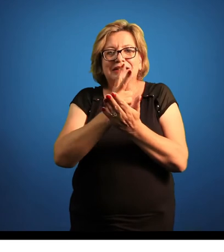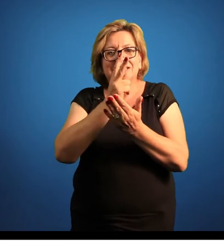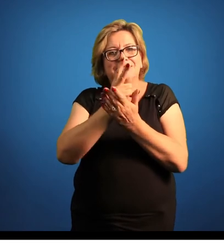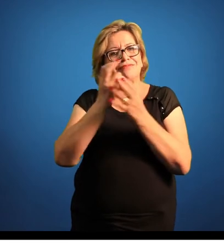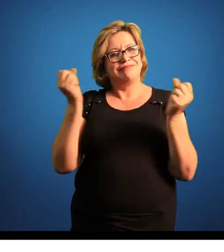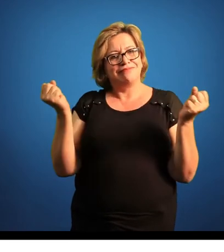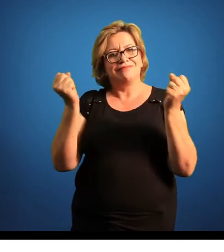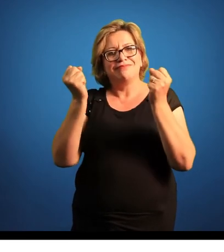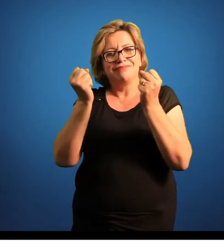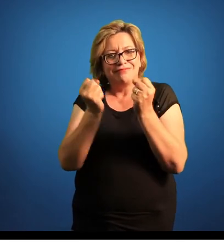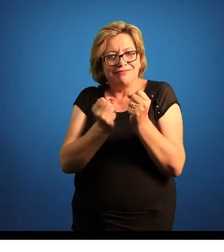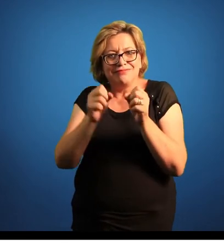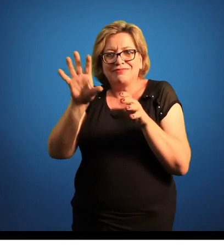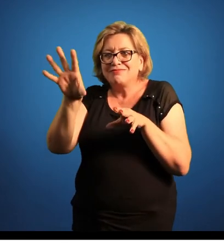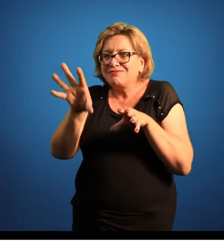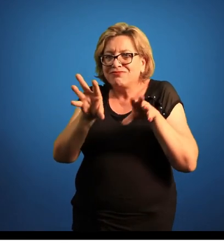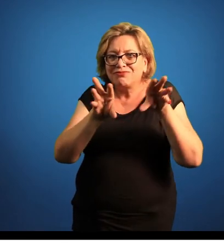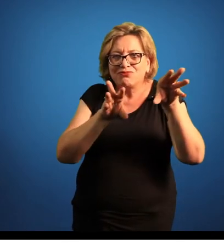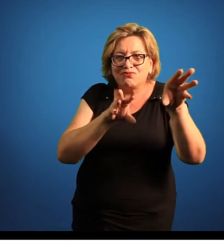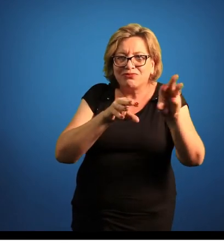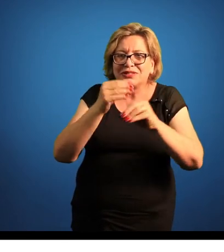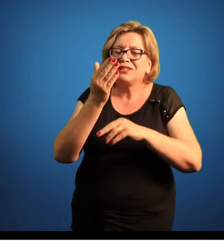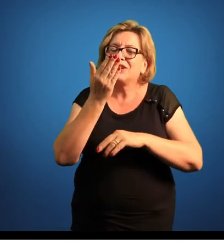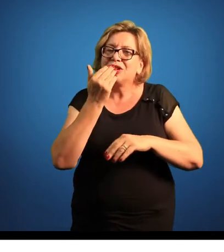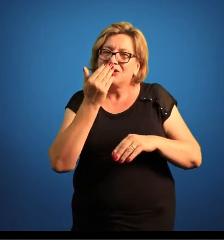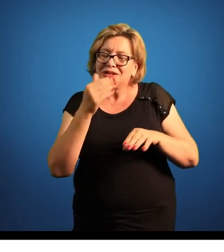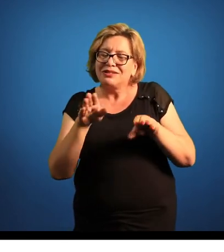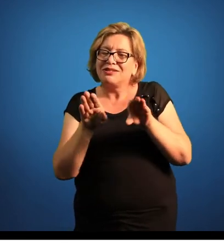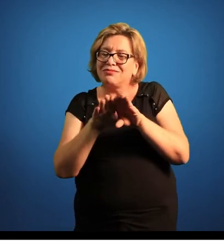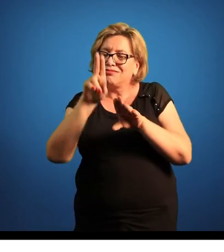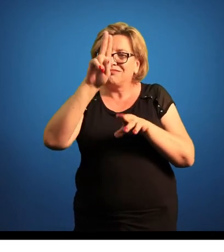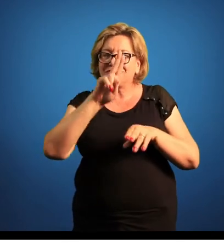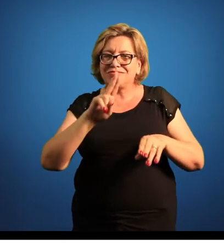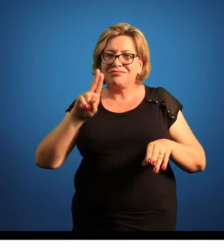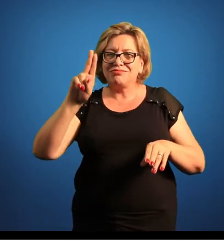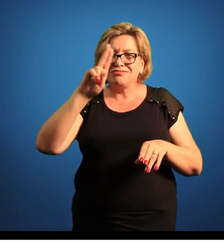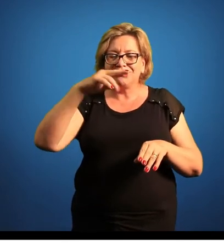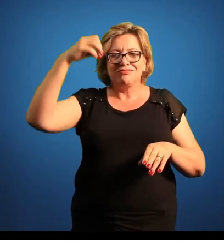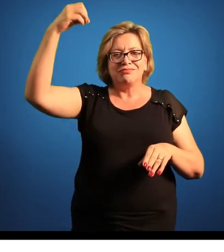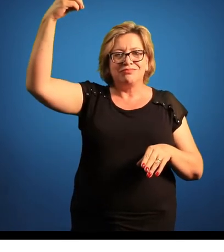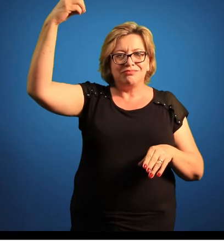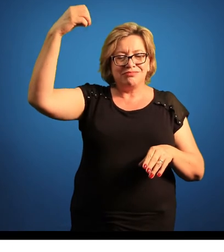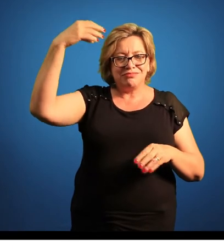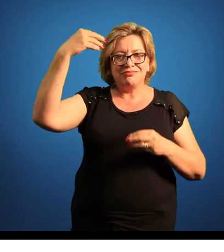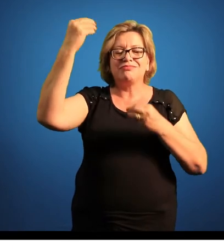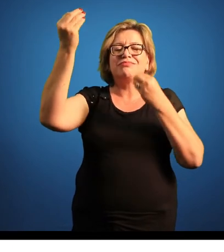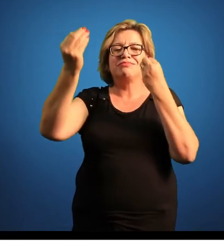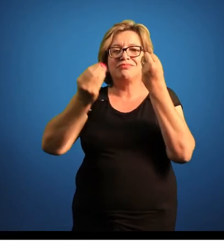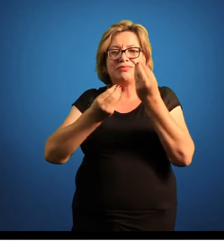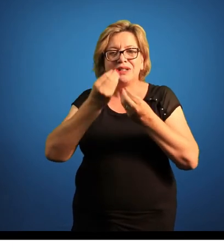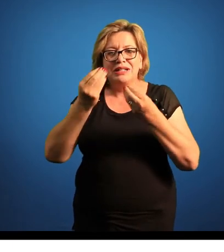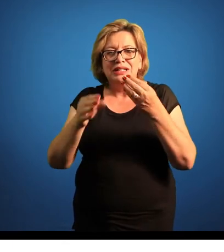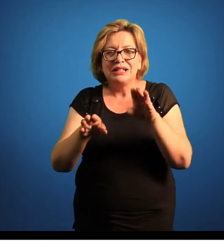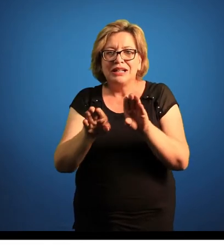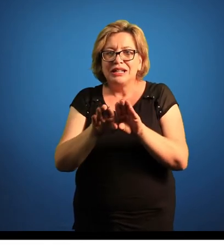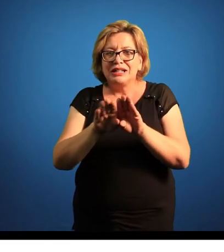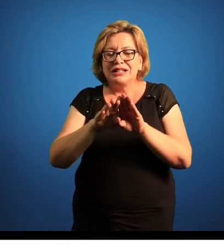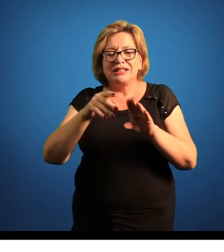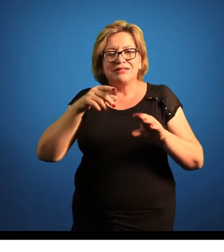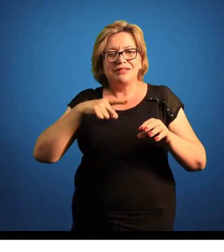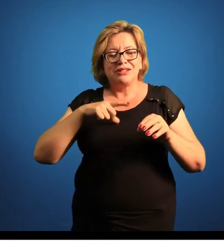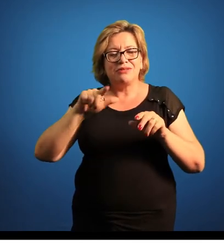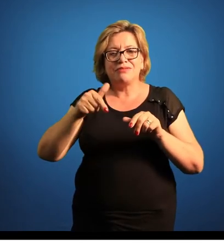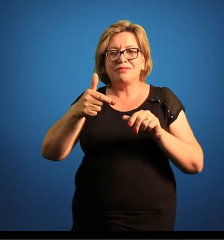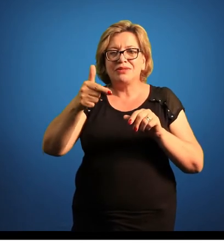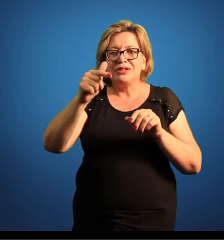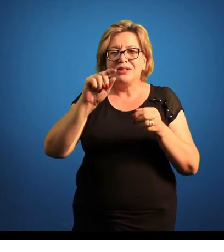condições de capturar alimento, além de usar a fotossíntese dos seus amiguinhos simbiontes, né? E nós temos organismos que